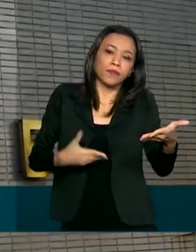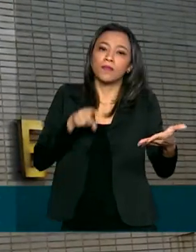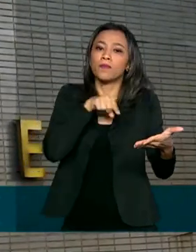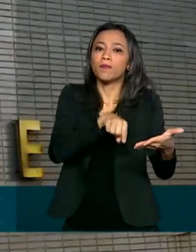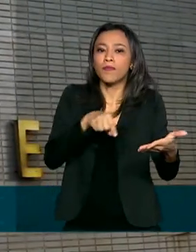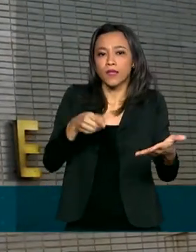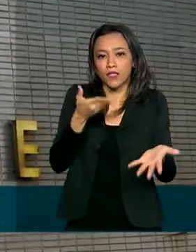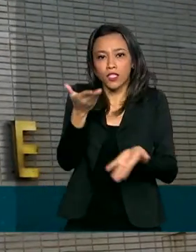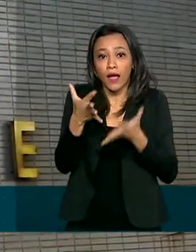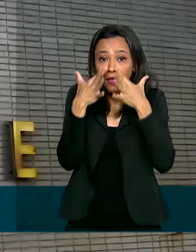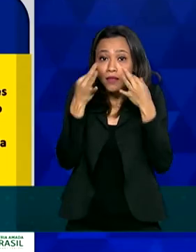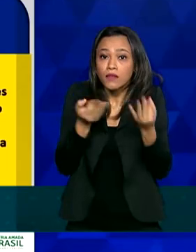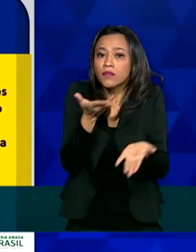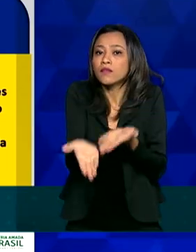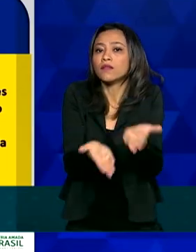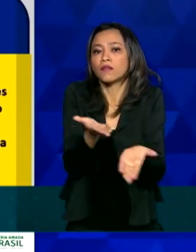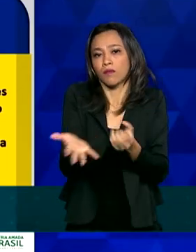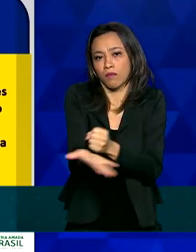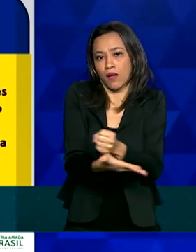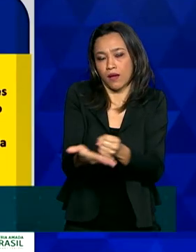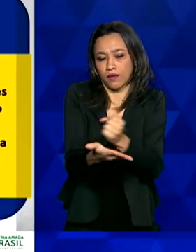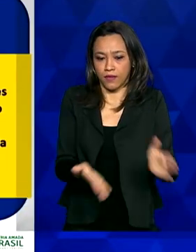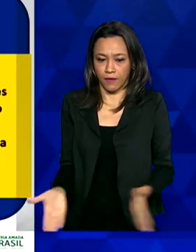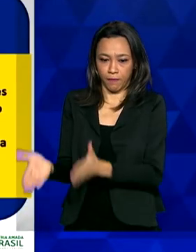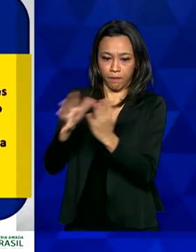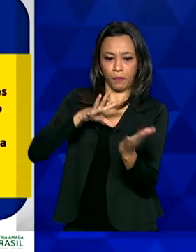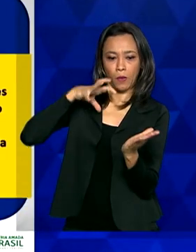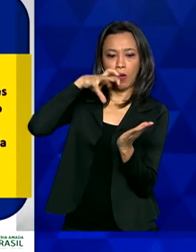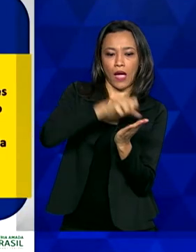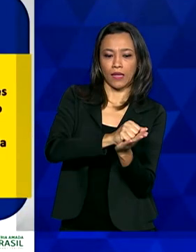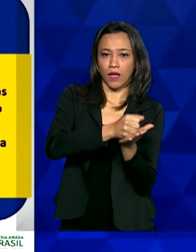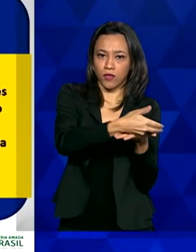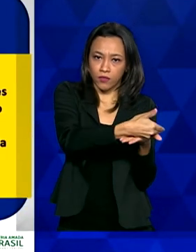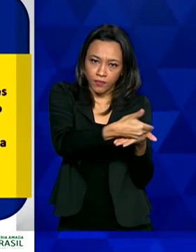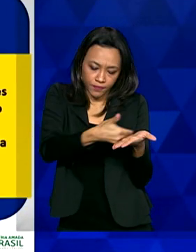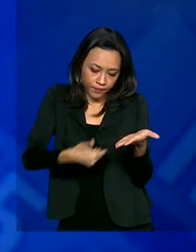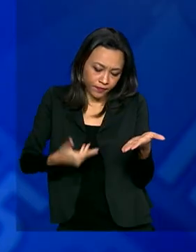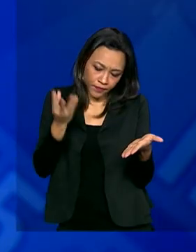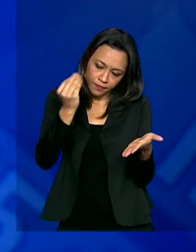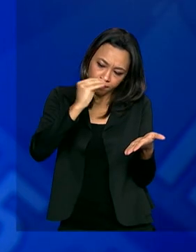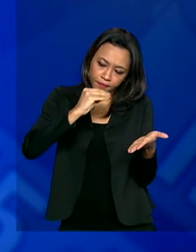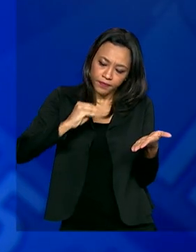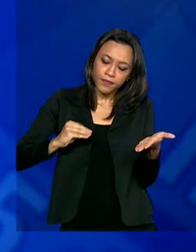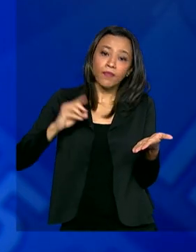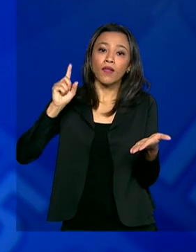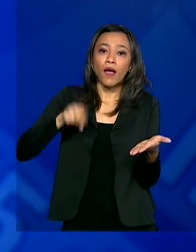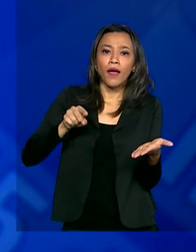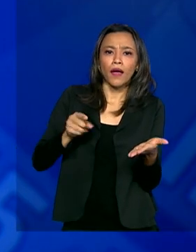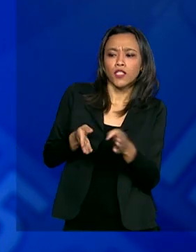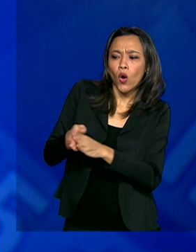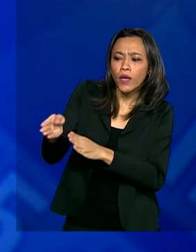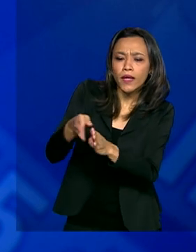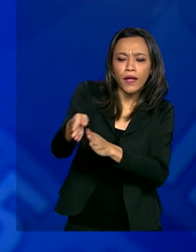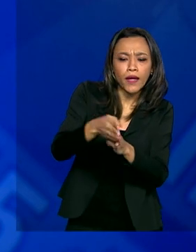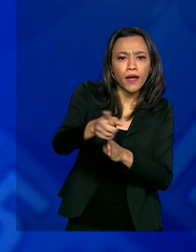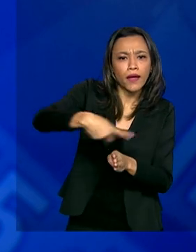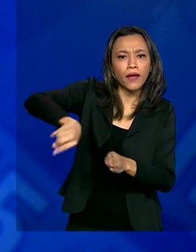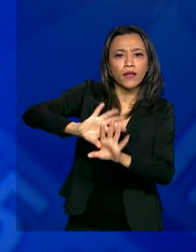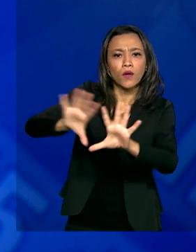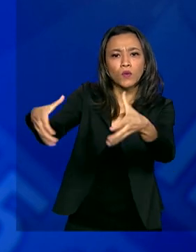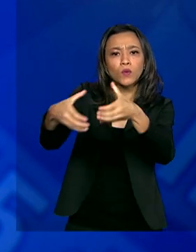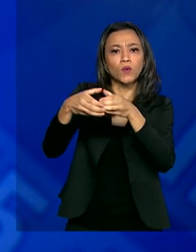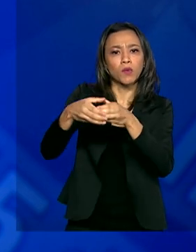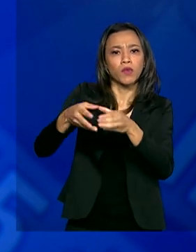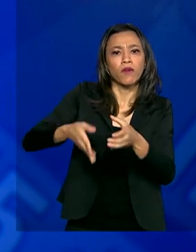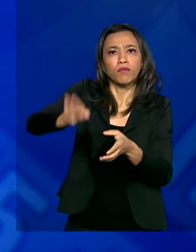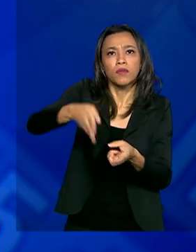atenção primária à saúde. Esse cadastramento já é algo que a gente fomenta para todas as equipes e toda a população atendida